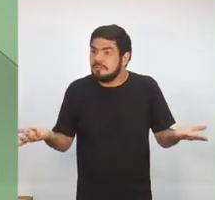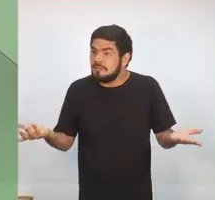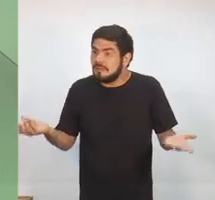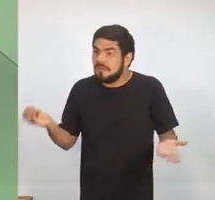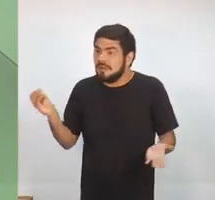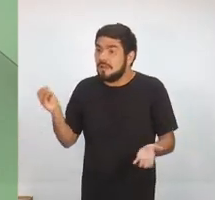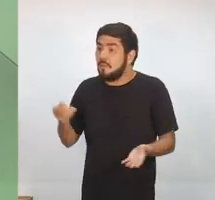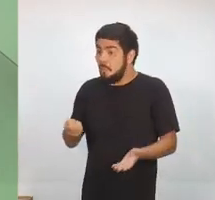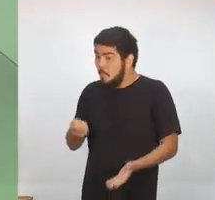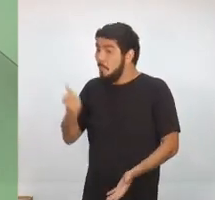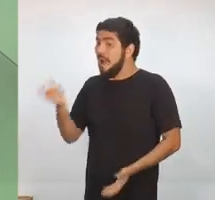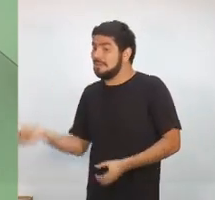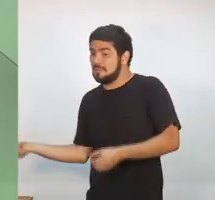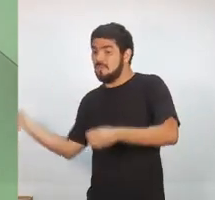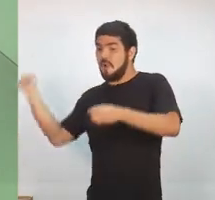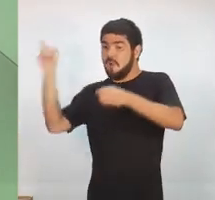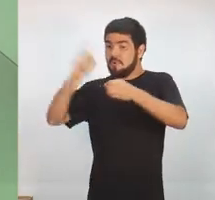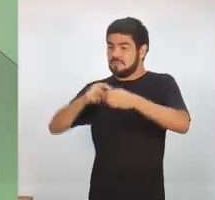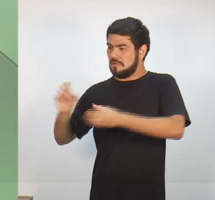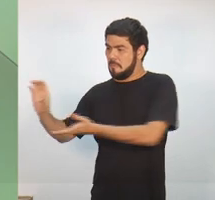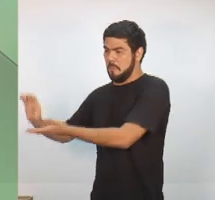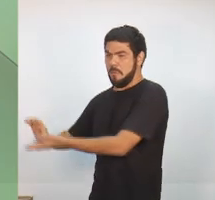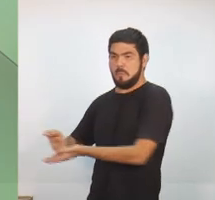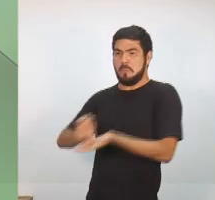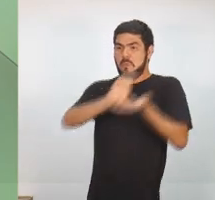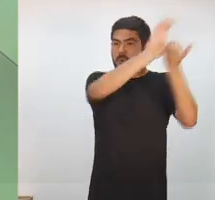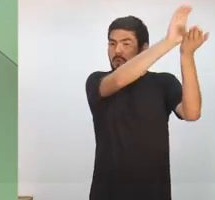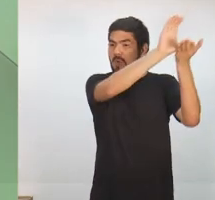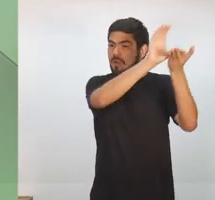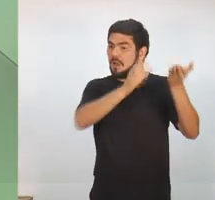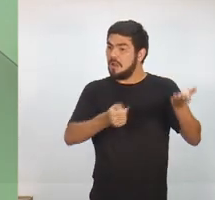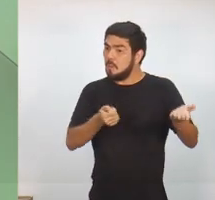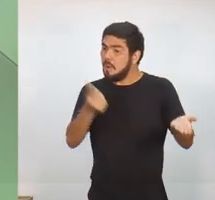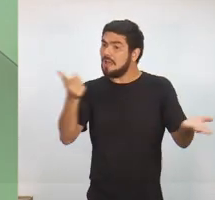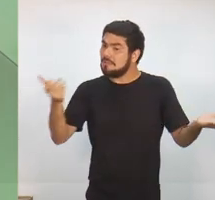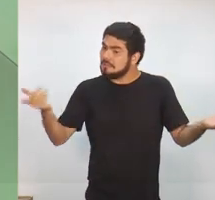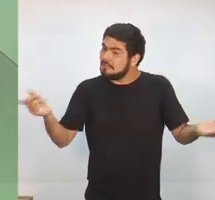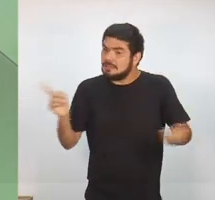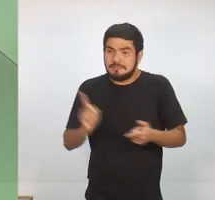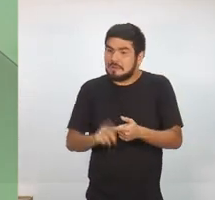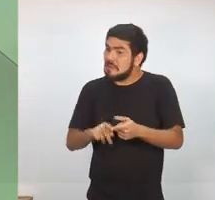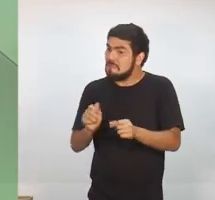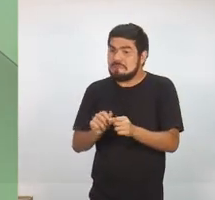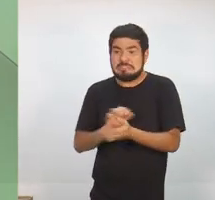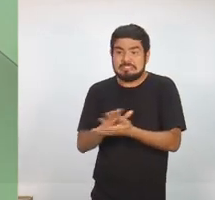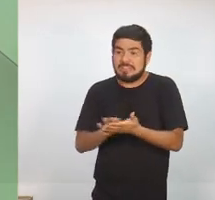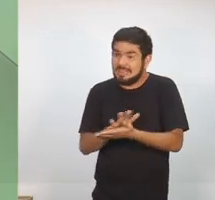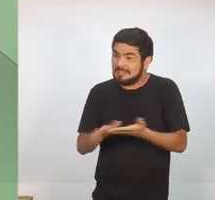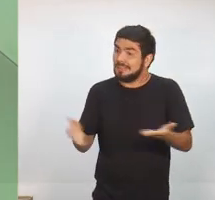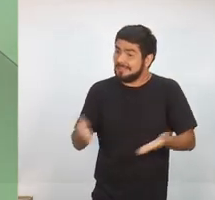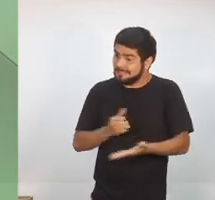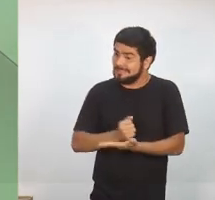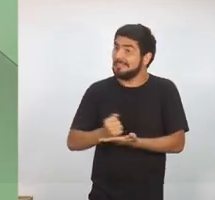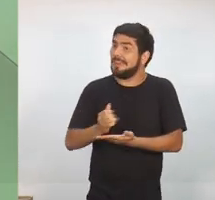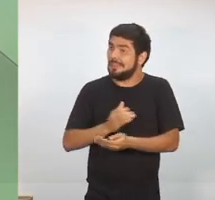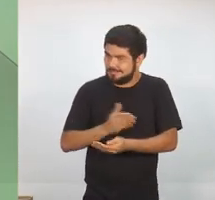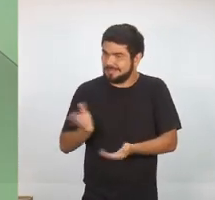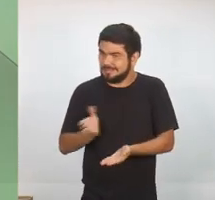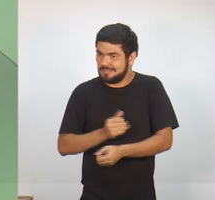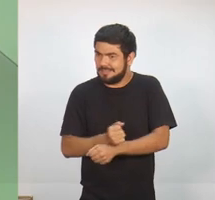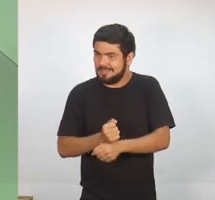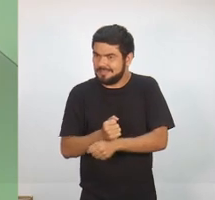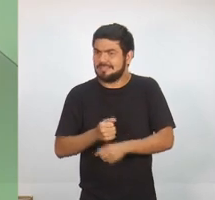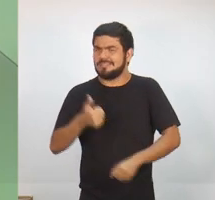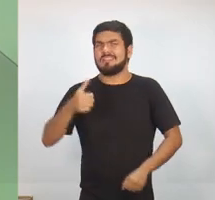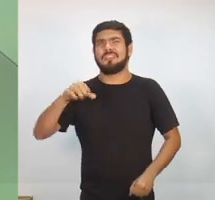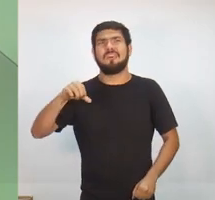iniciativa do governo do Estado. Esse ano, nós temos também recursos. Recursos na ordem de 19 milhões de reais. Inclusive,